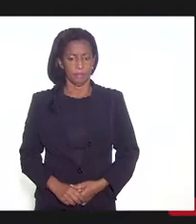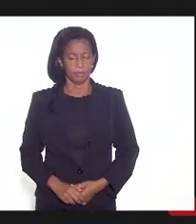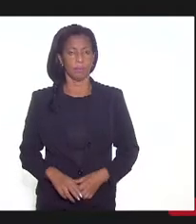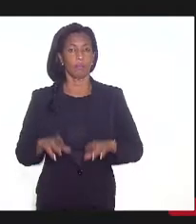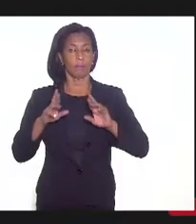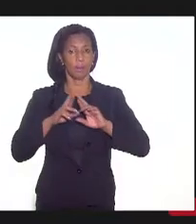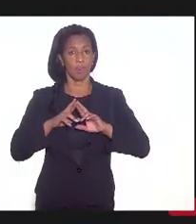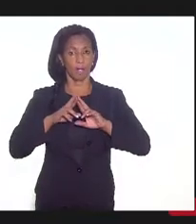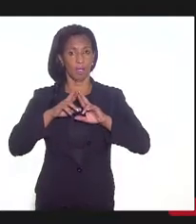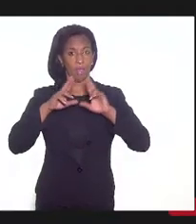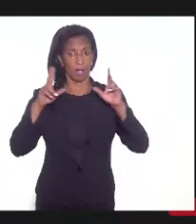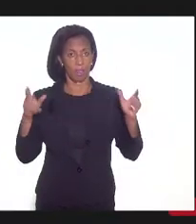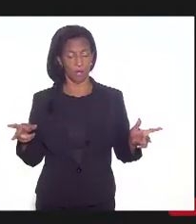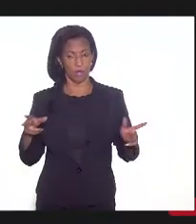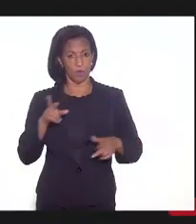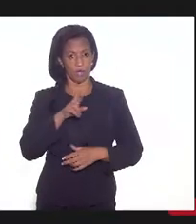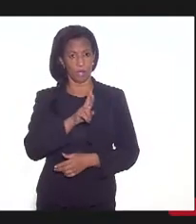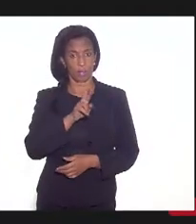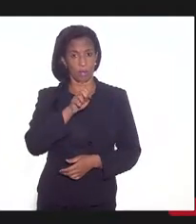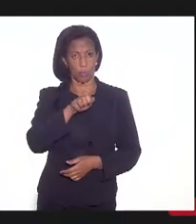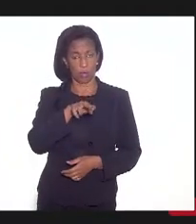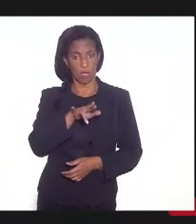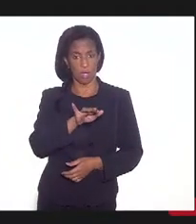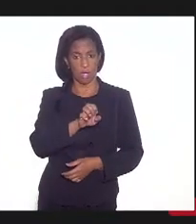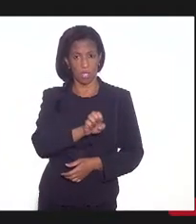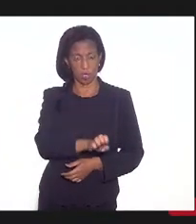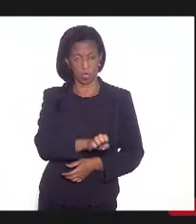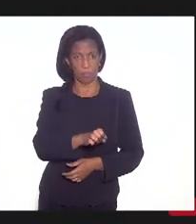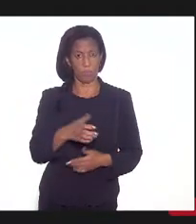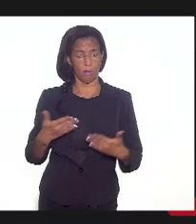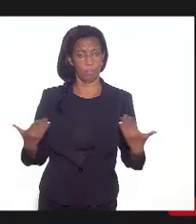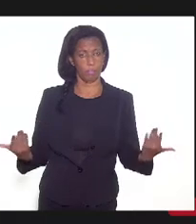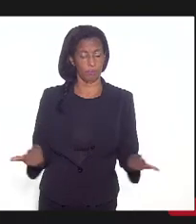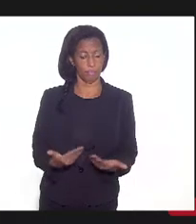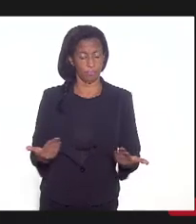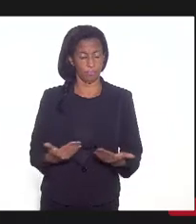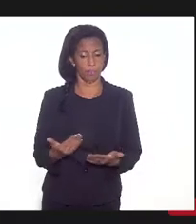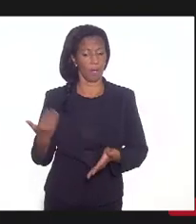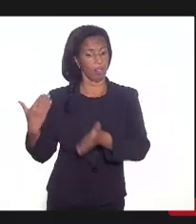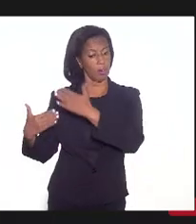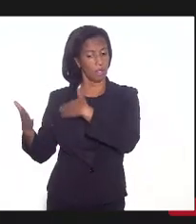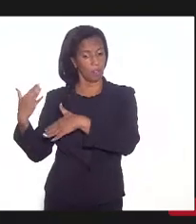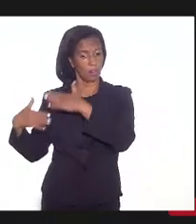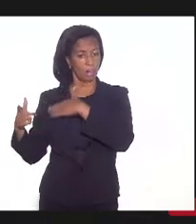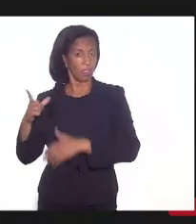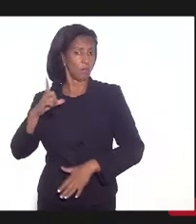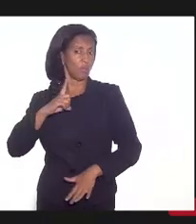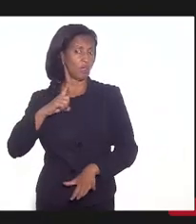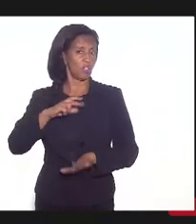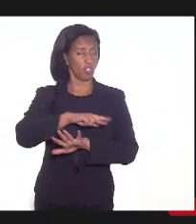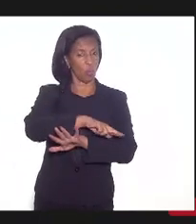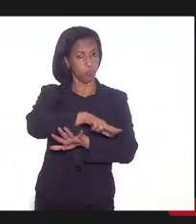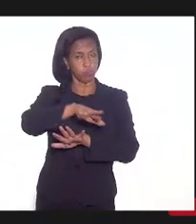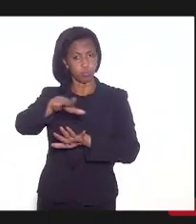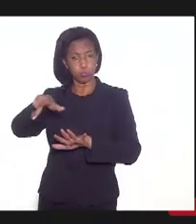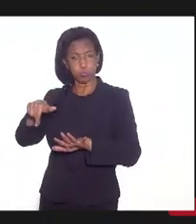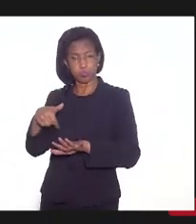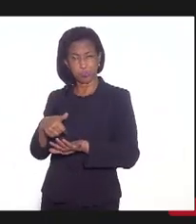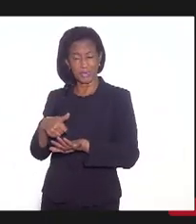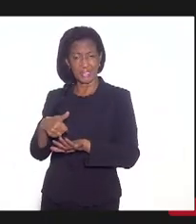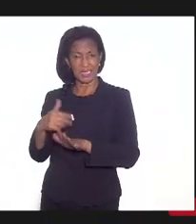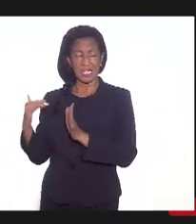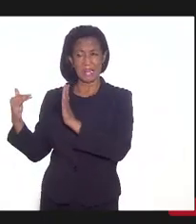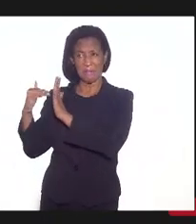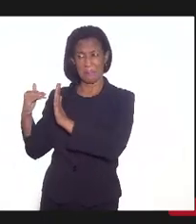diferença do regime que a gente estava até então puja agora é que antes você tinha uma série de restrições